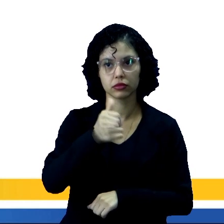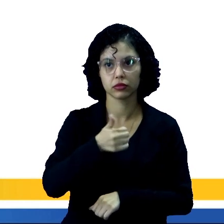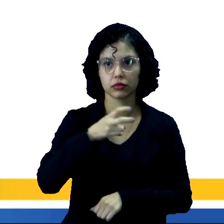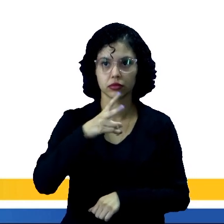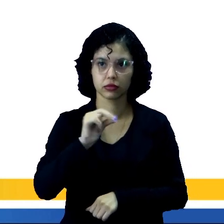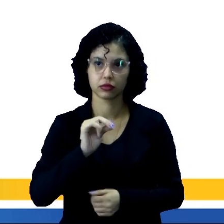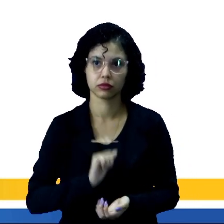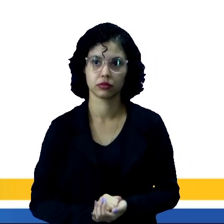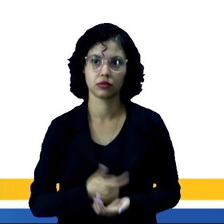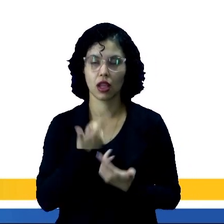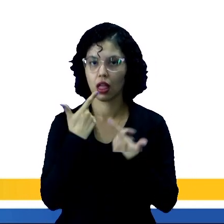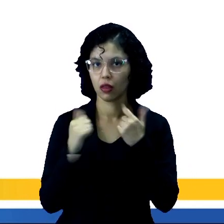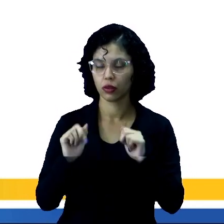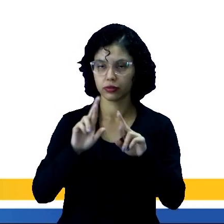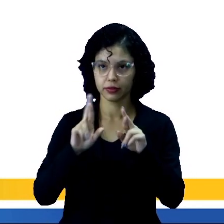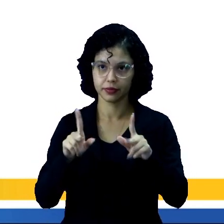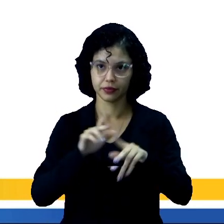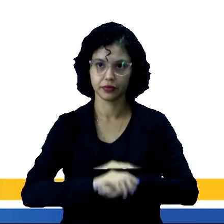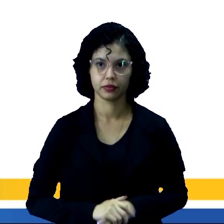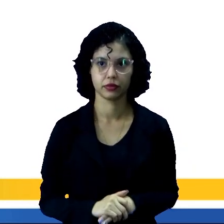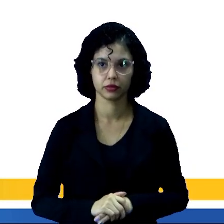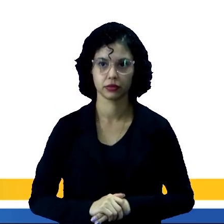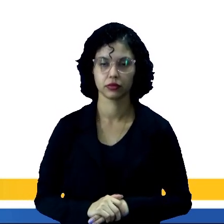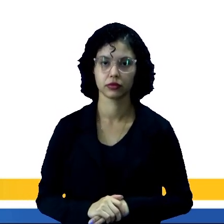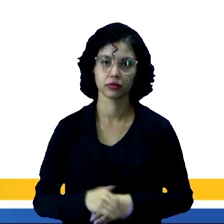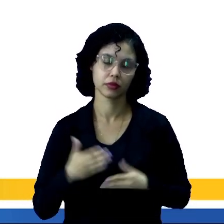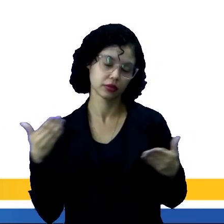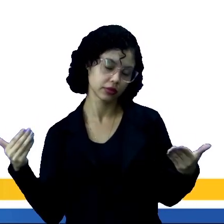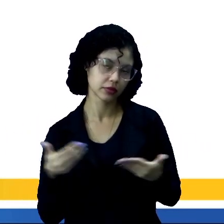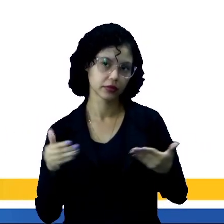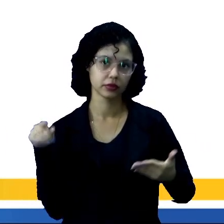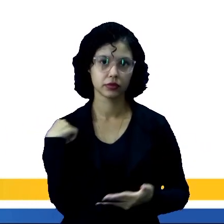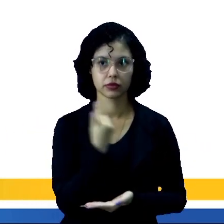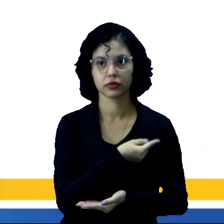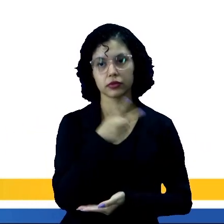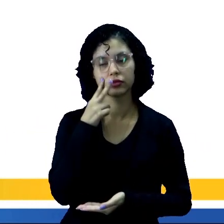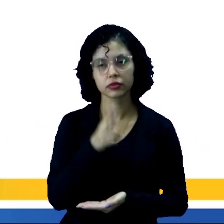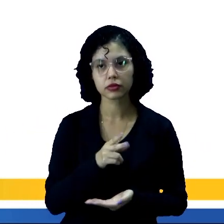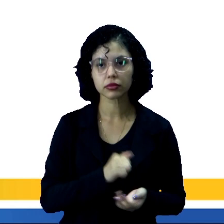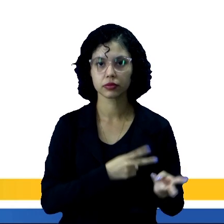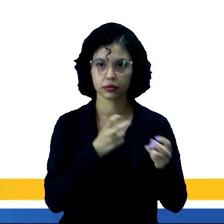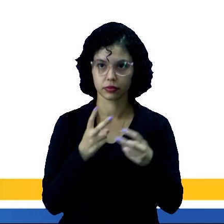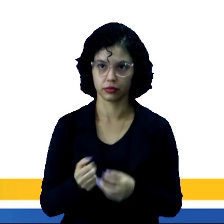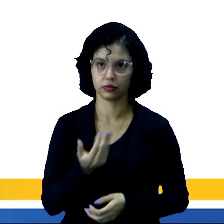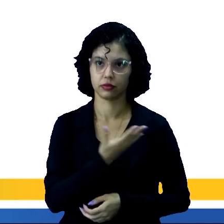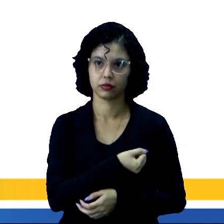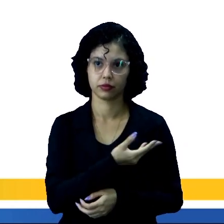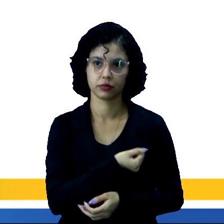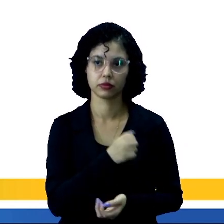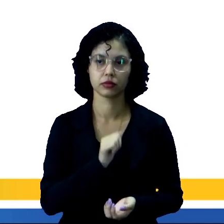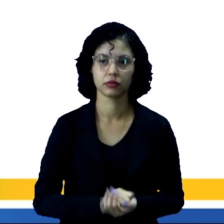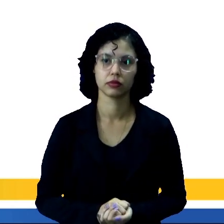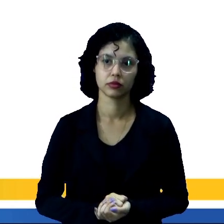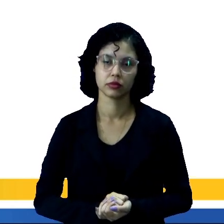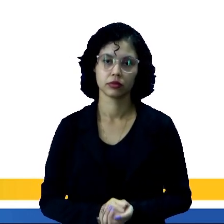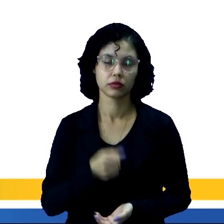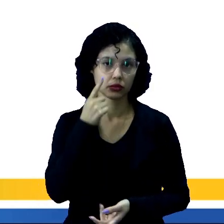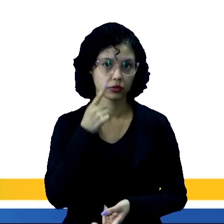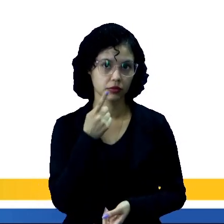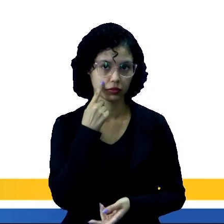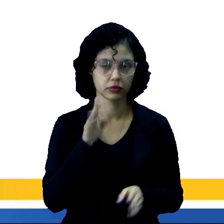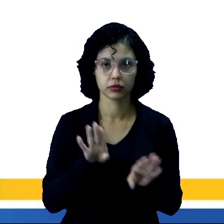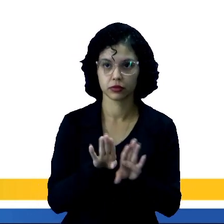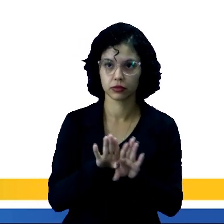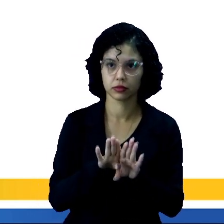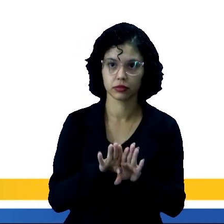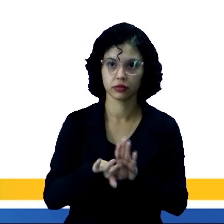de 150 línguas diferentes. Então, agora eu gostaria que você observasse esses números, né? E observasse também